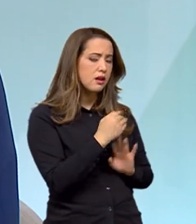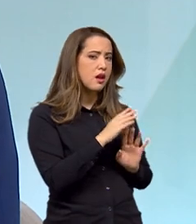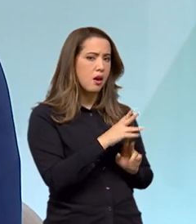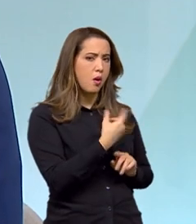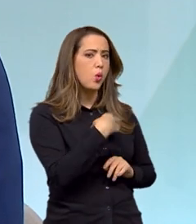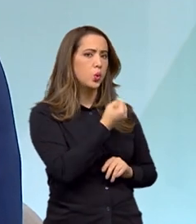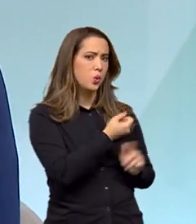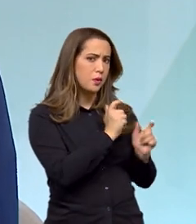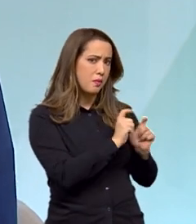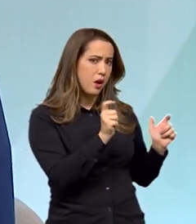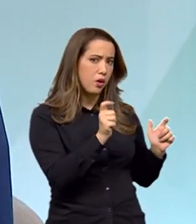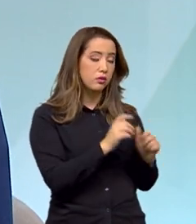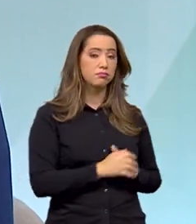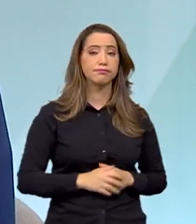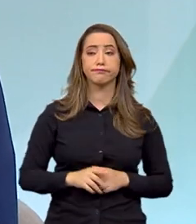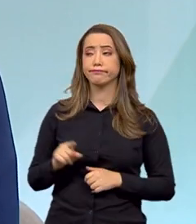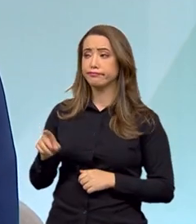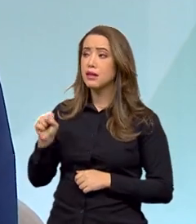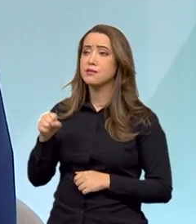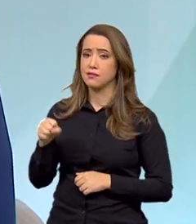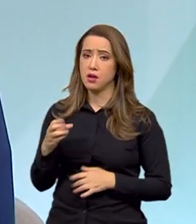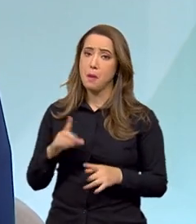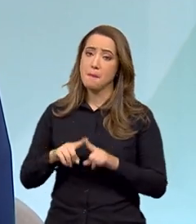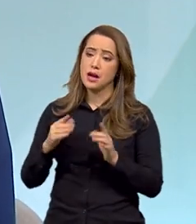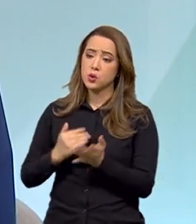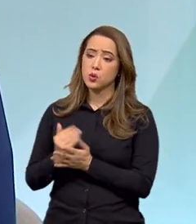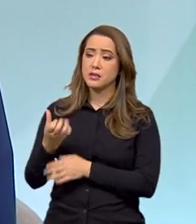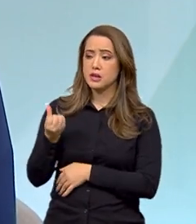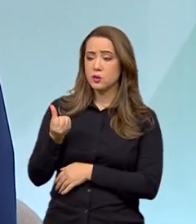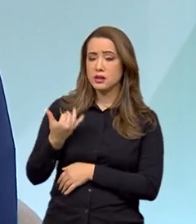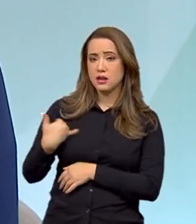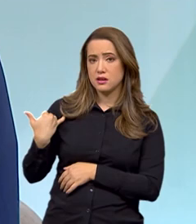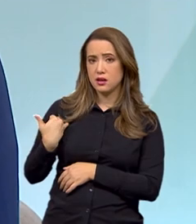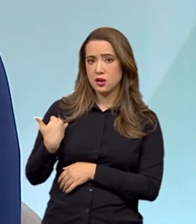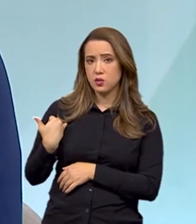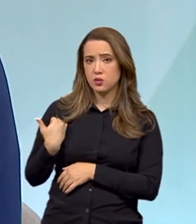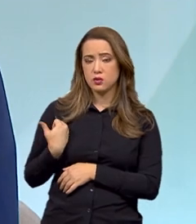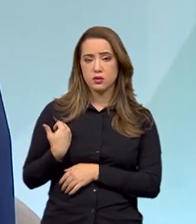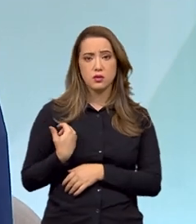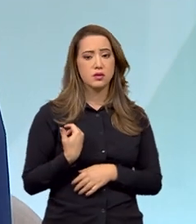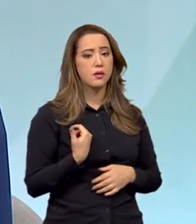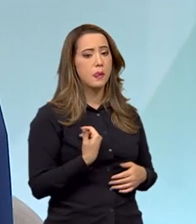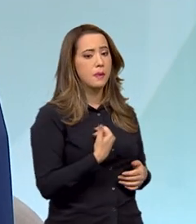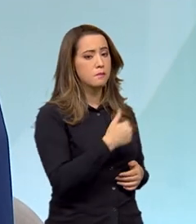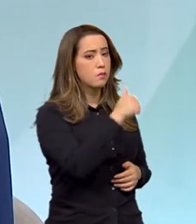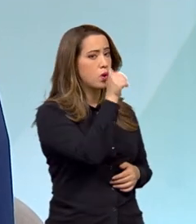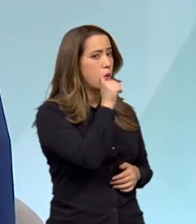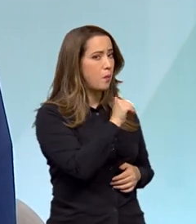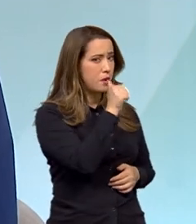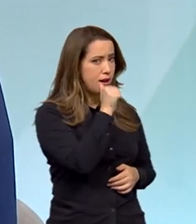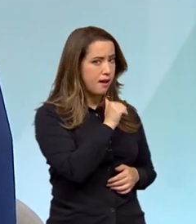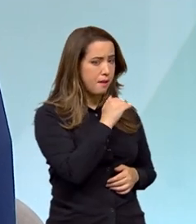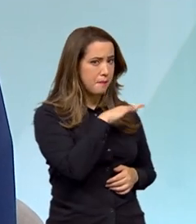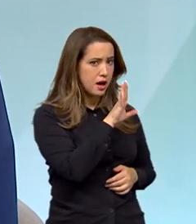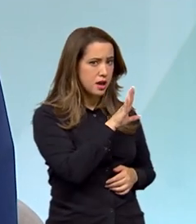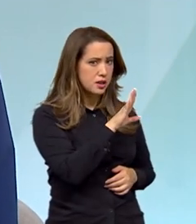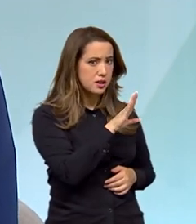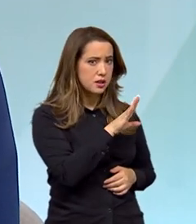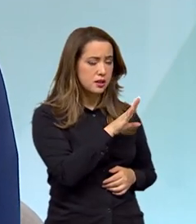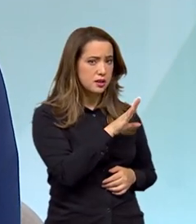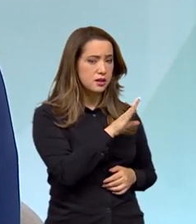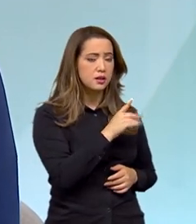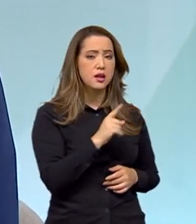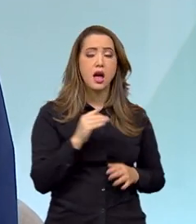índices, mas a partir dos 6 anos já começa a ter os casos. mulheres é pior do que com homens. Até os 10, 11 anos é mais ou menos igual